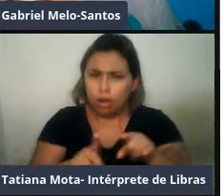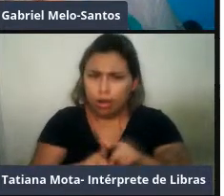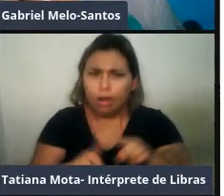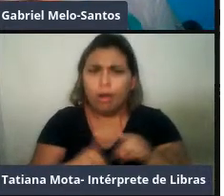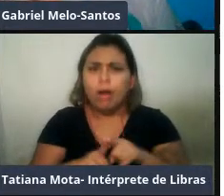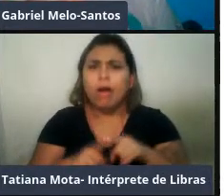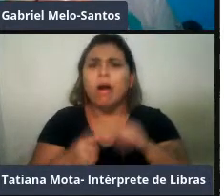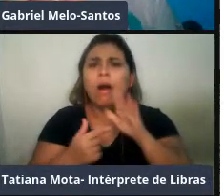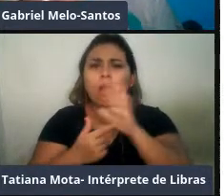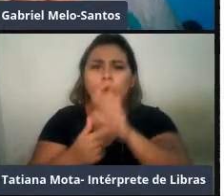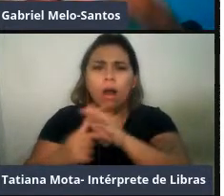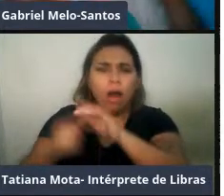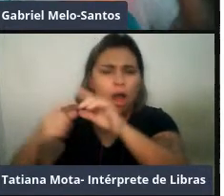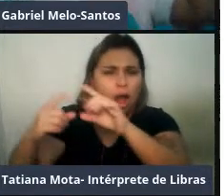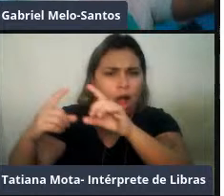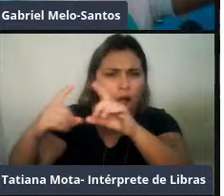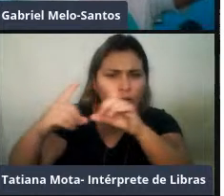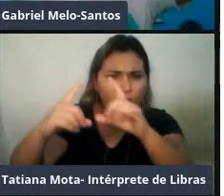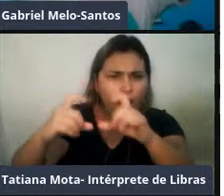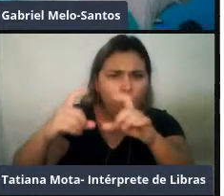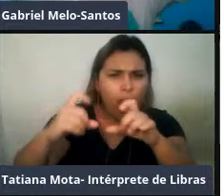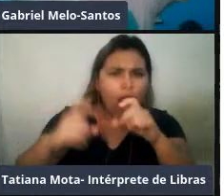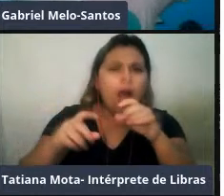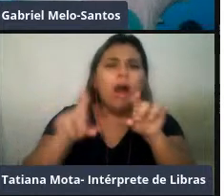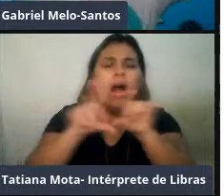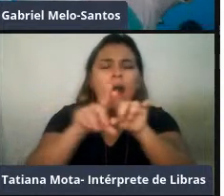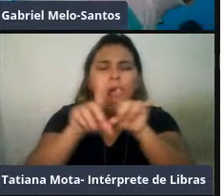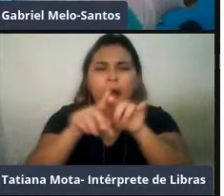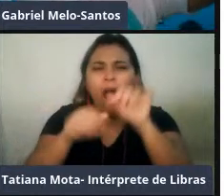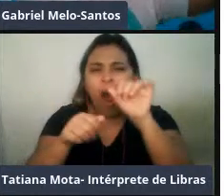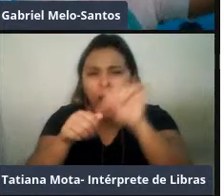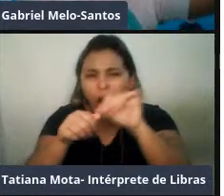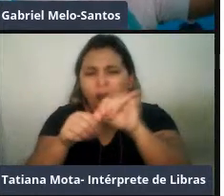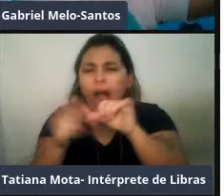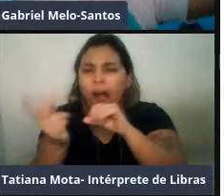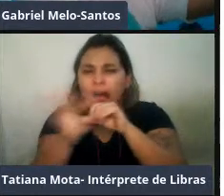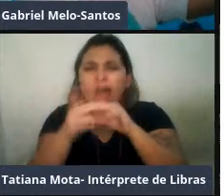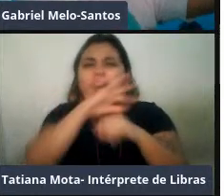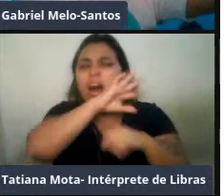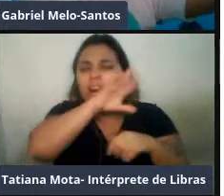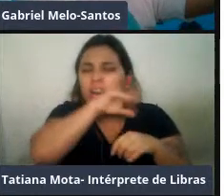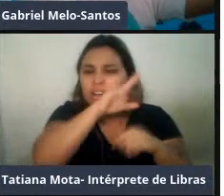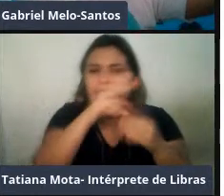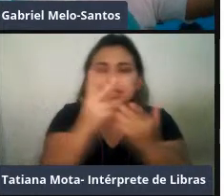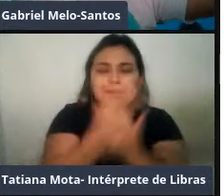dos animais quando estavam copulando, gente fez isso que foi aqui na Foz do Tocantins,